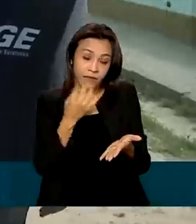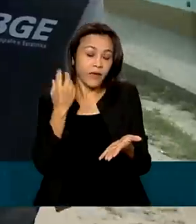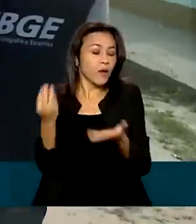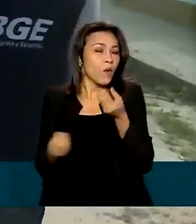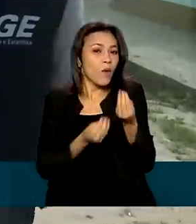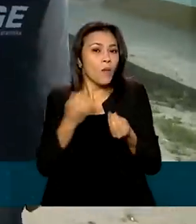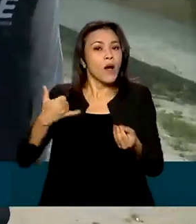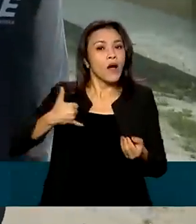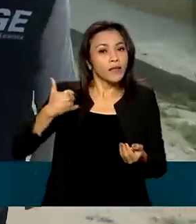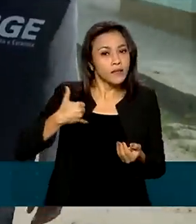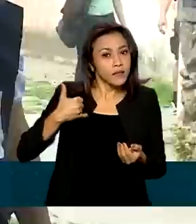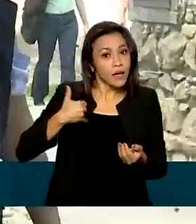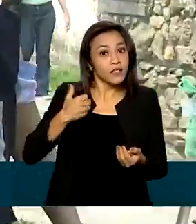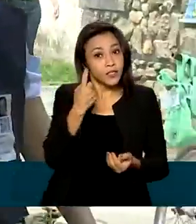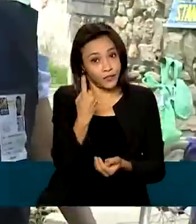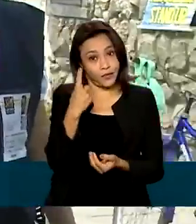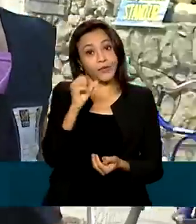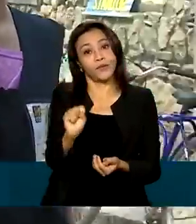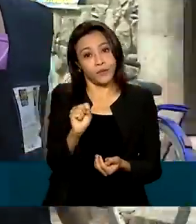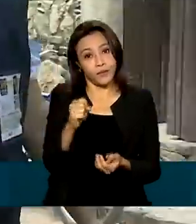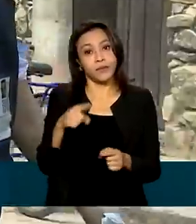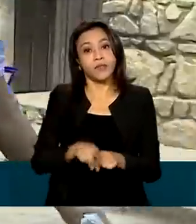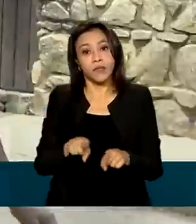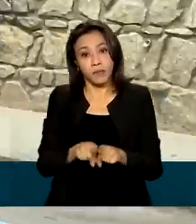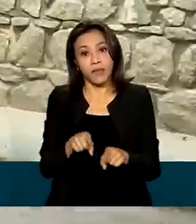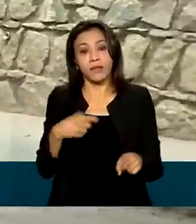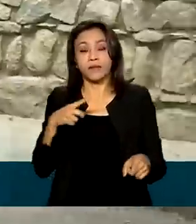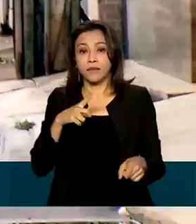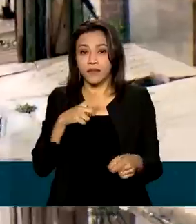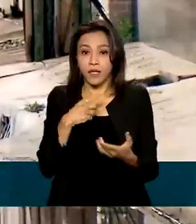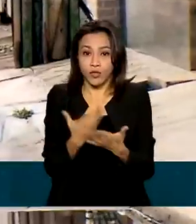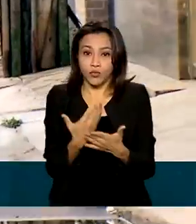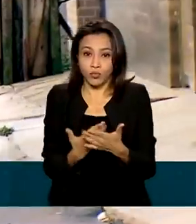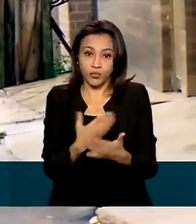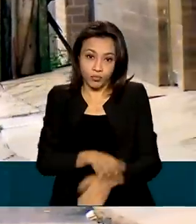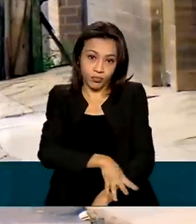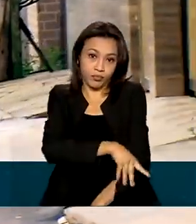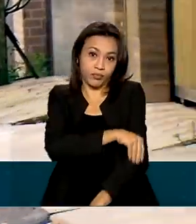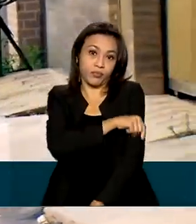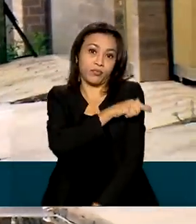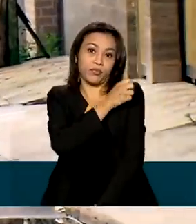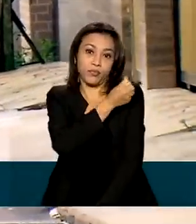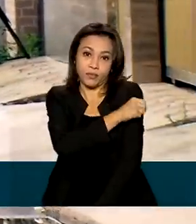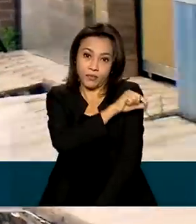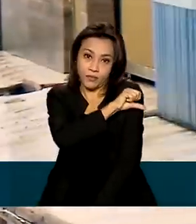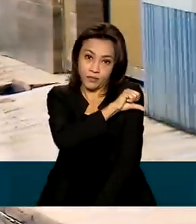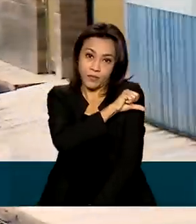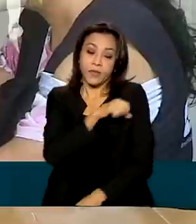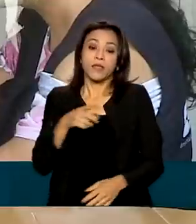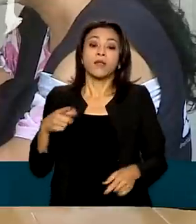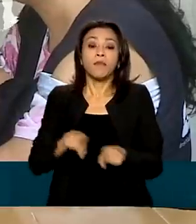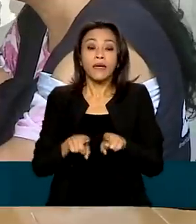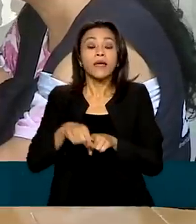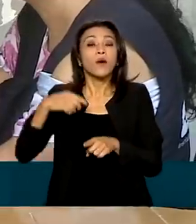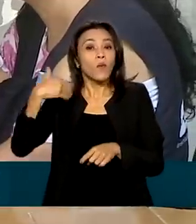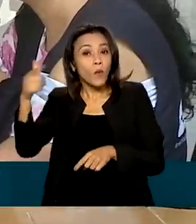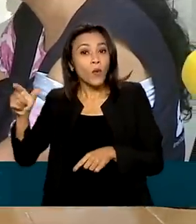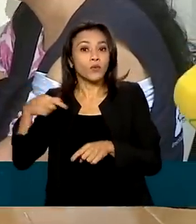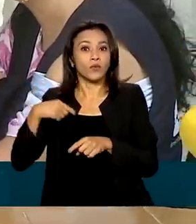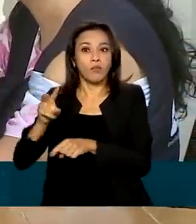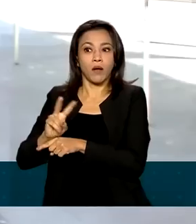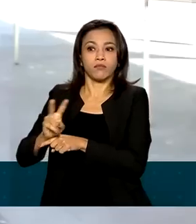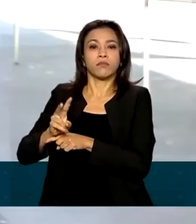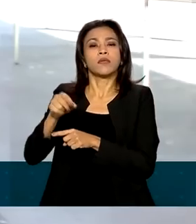preciso ter no mínimo 18 anos e ter ensino fundamental completo. Já para o agente censitário, 18 anos e ensino médio completo.